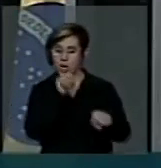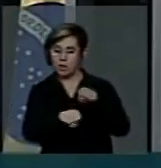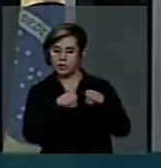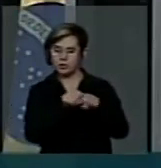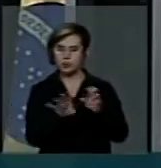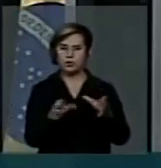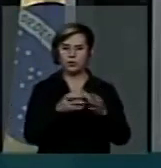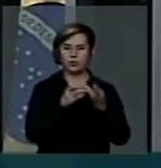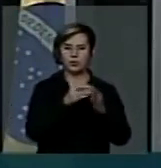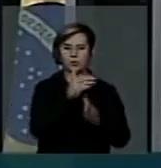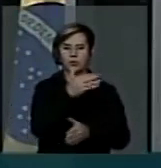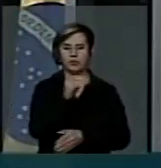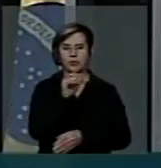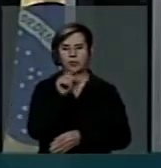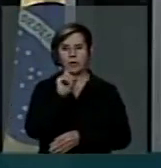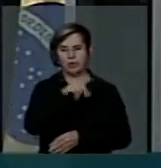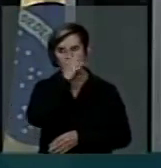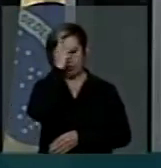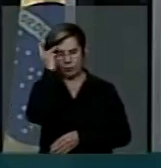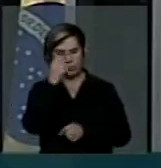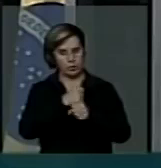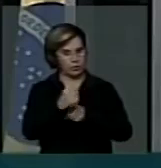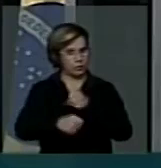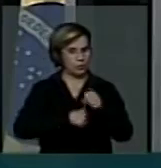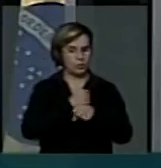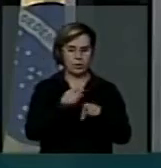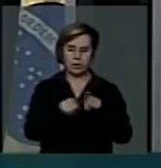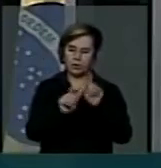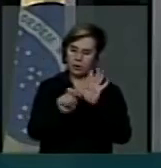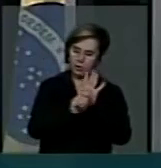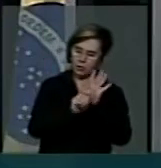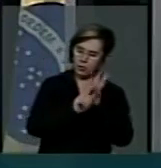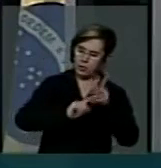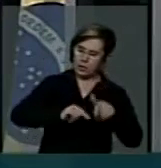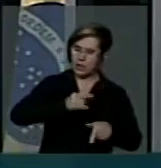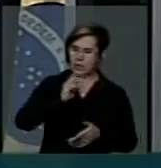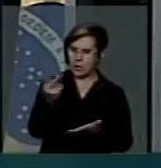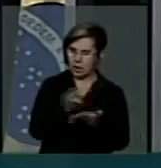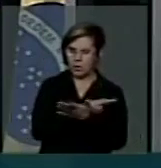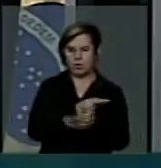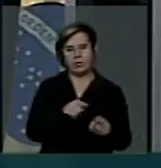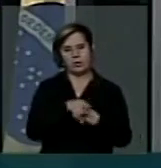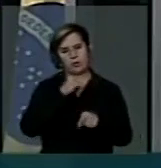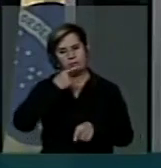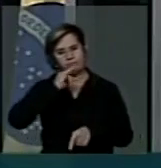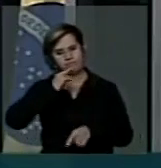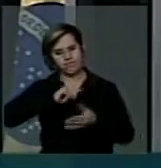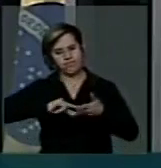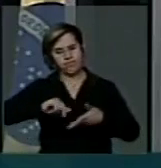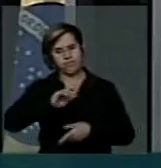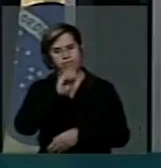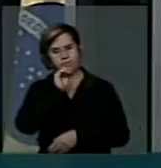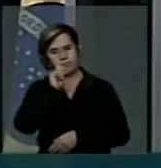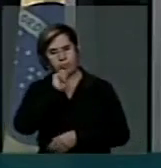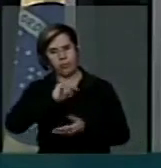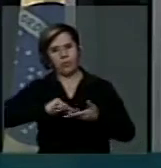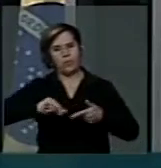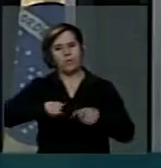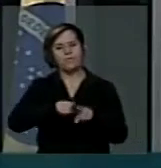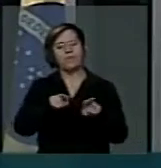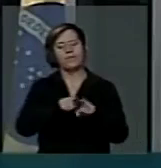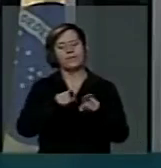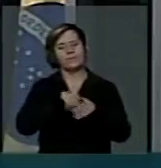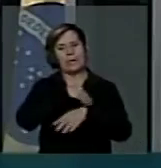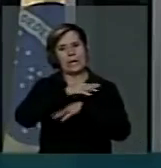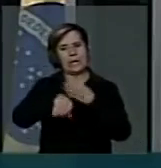100 mil habitantes por ano. E as drogas ilícitas, assim como o álcool, o álcool tem uma grande influência nessa trágica